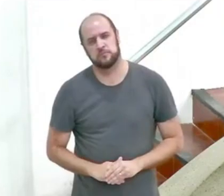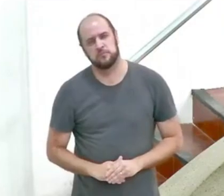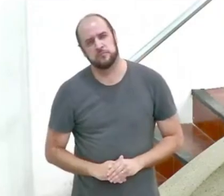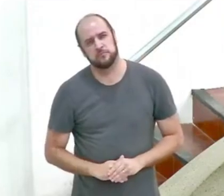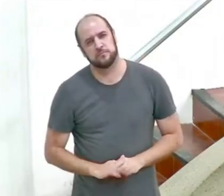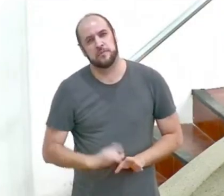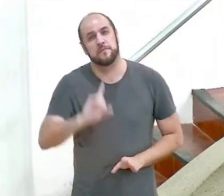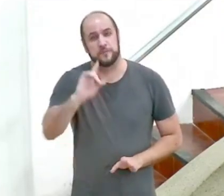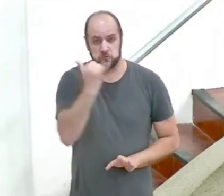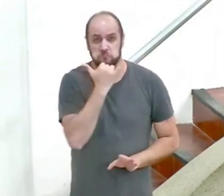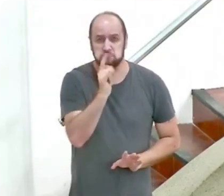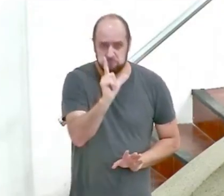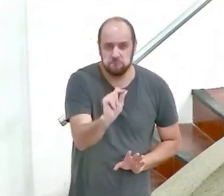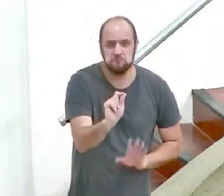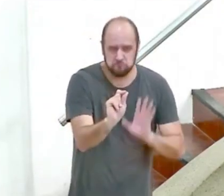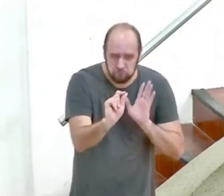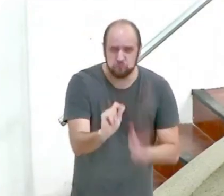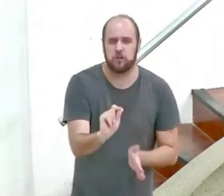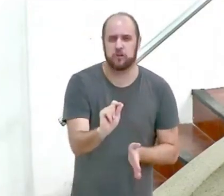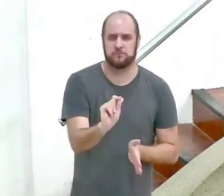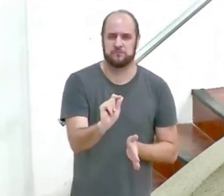Deus perdoou os seus pecados